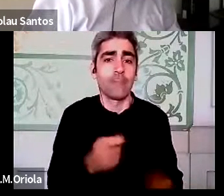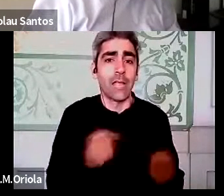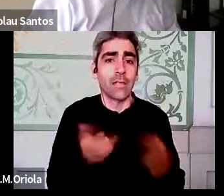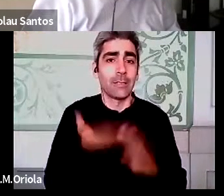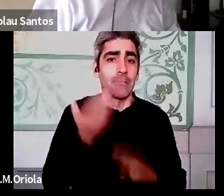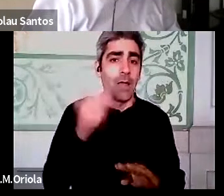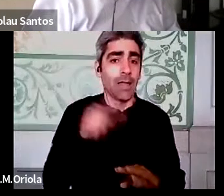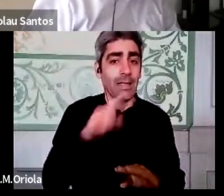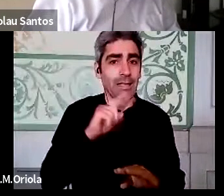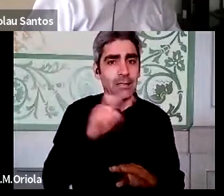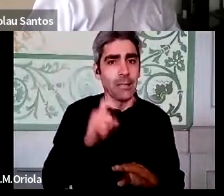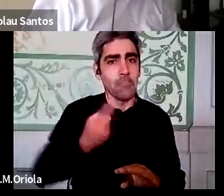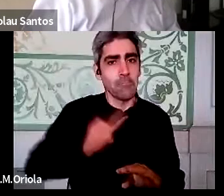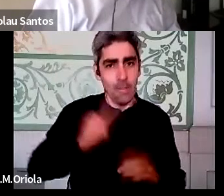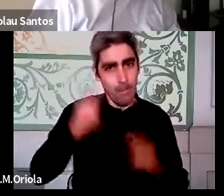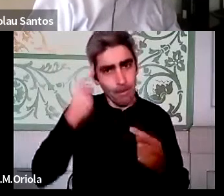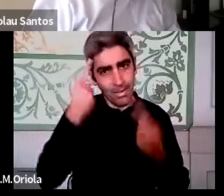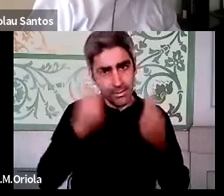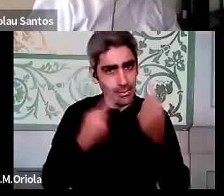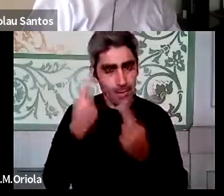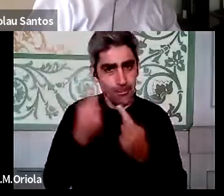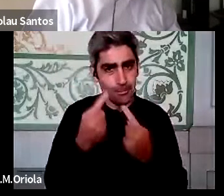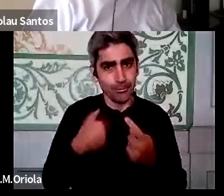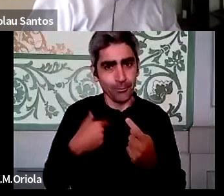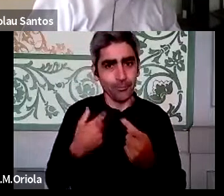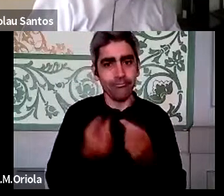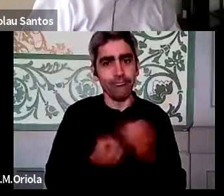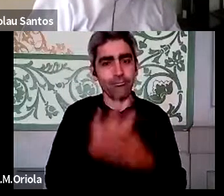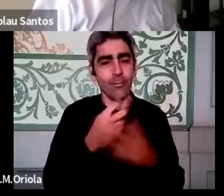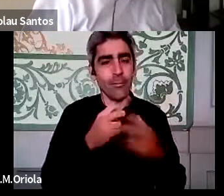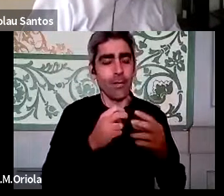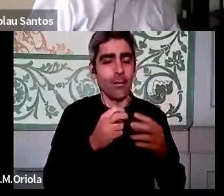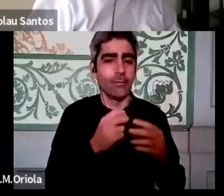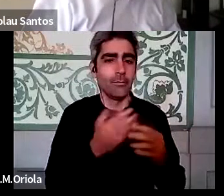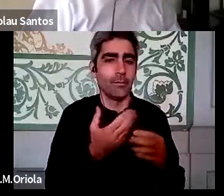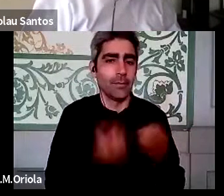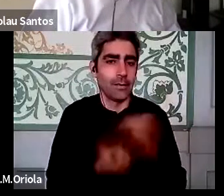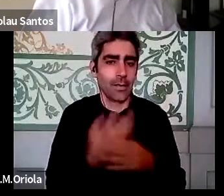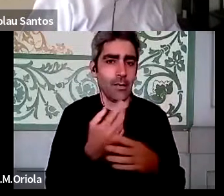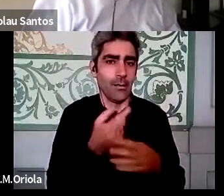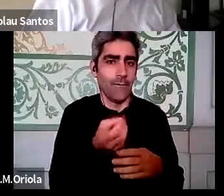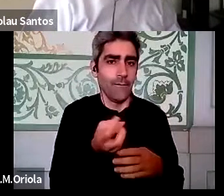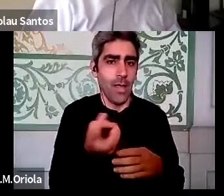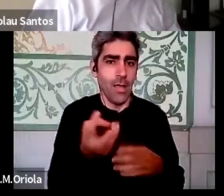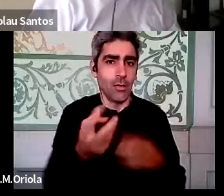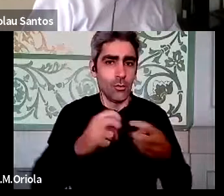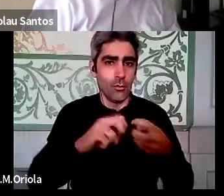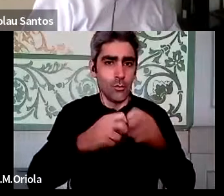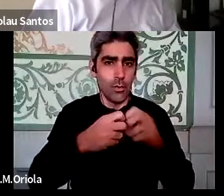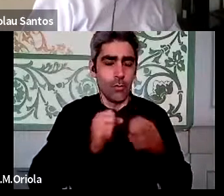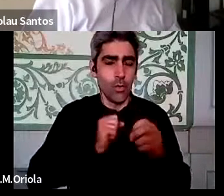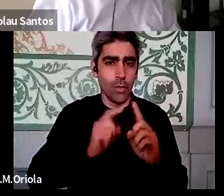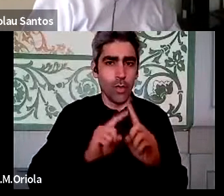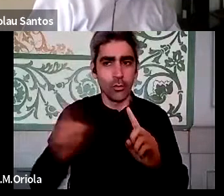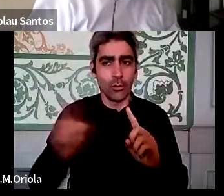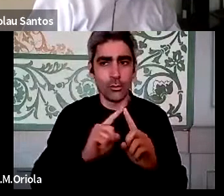questão que nós também temos que pensar, porque nós causámos uma quantidade de problemas ou estamos a causar com esta questão da nossa deslocação